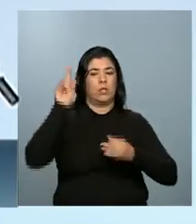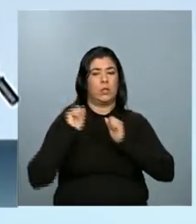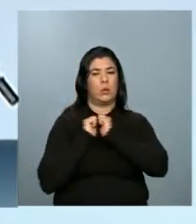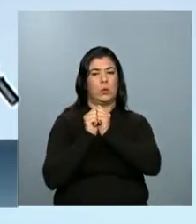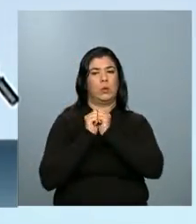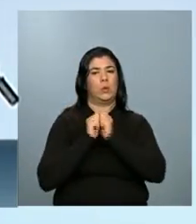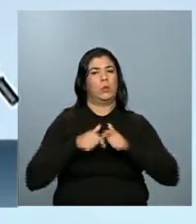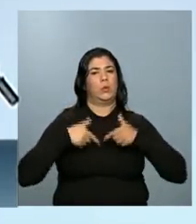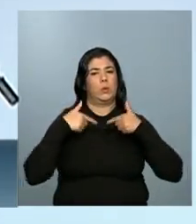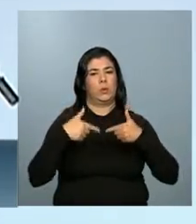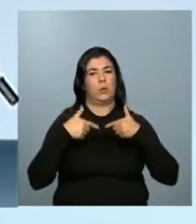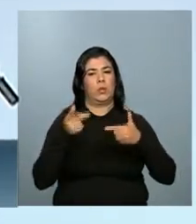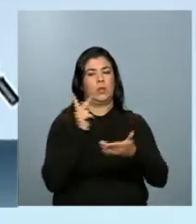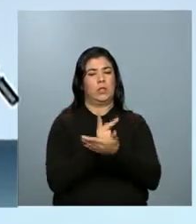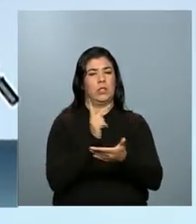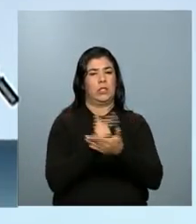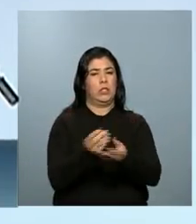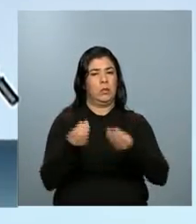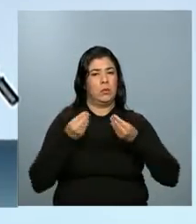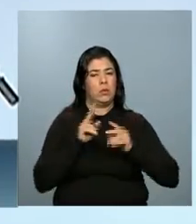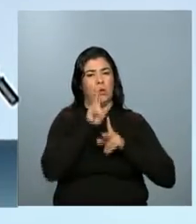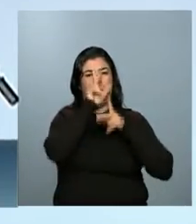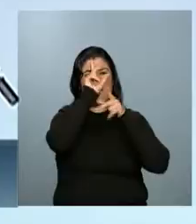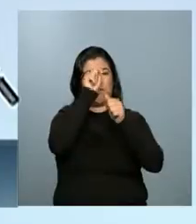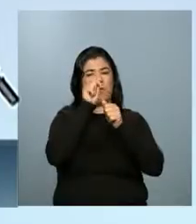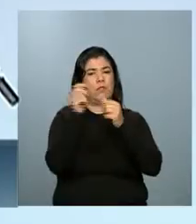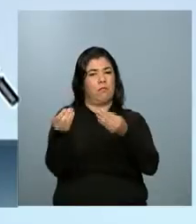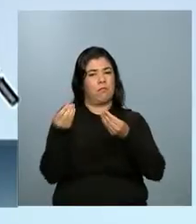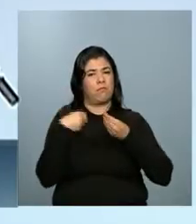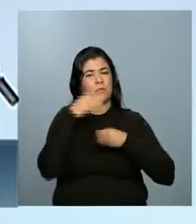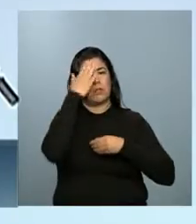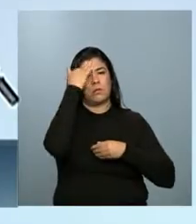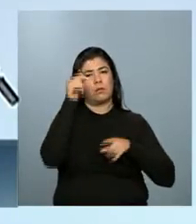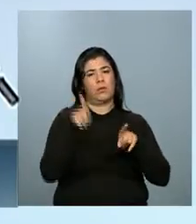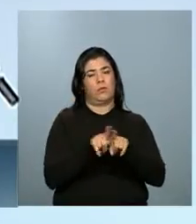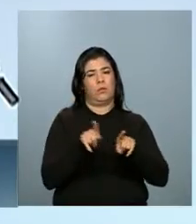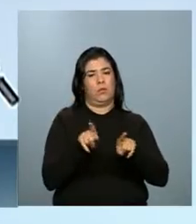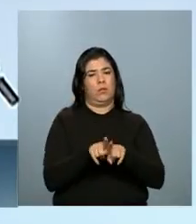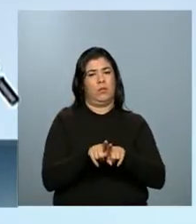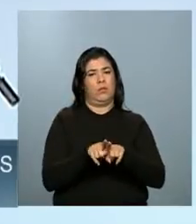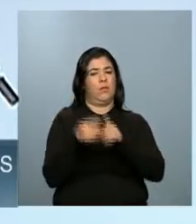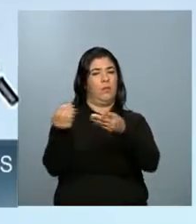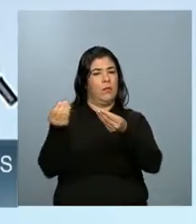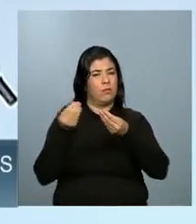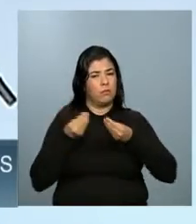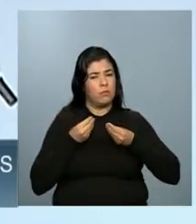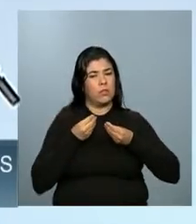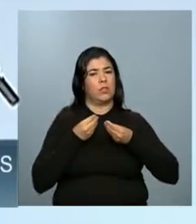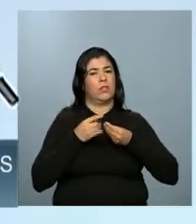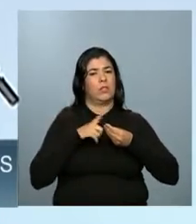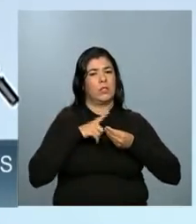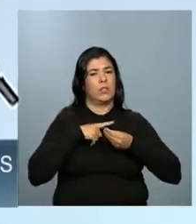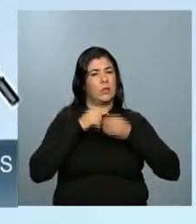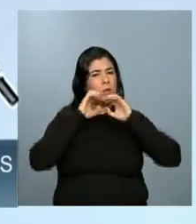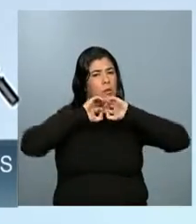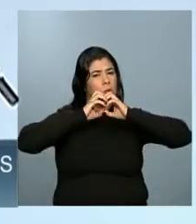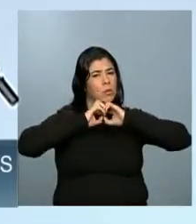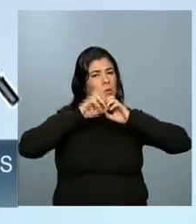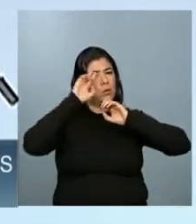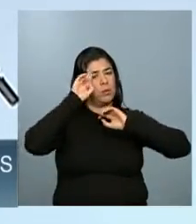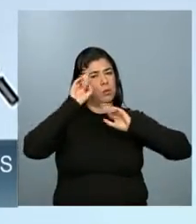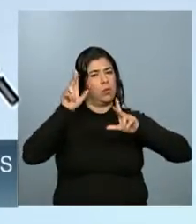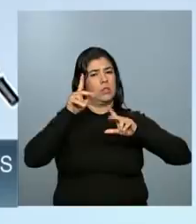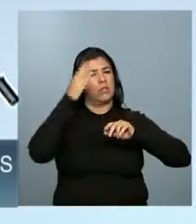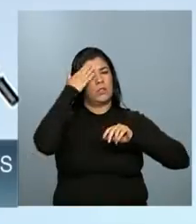nosso lado sempre, nos dando força, nos dando sabedoria, nos dando discernimento para conduzirmos